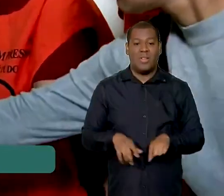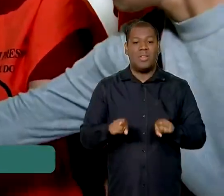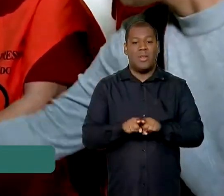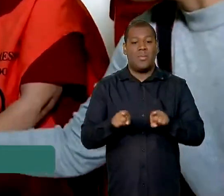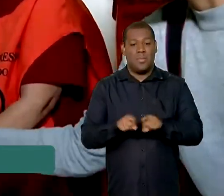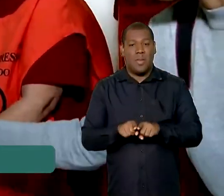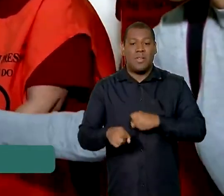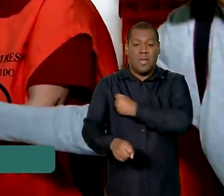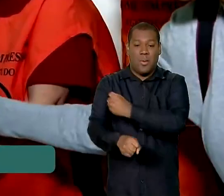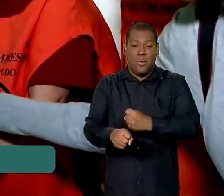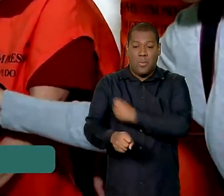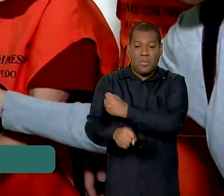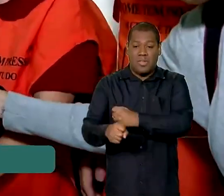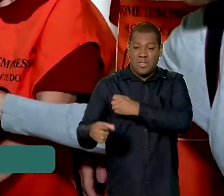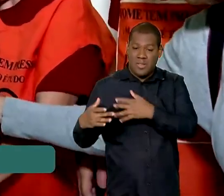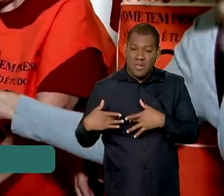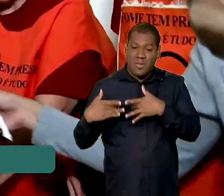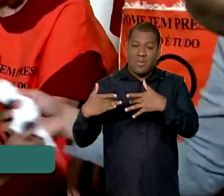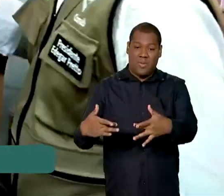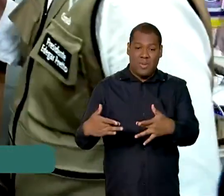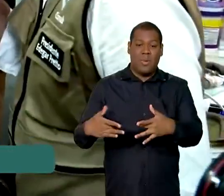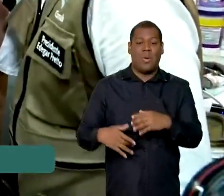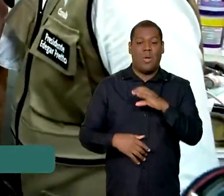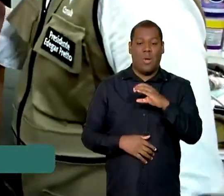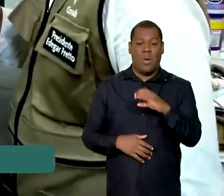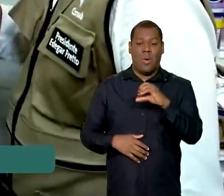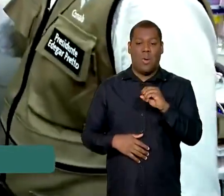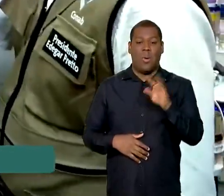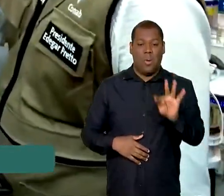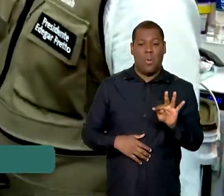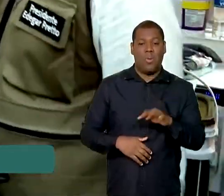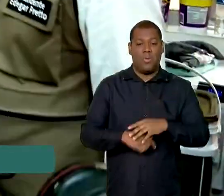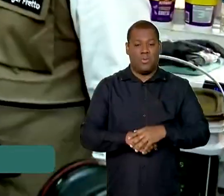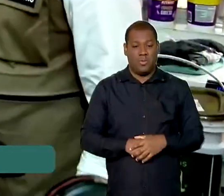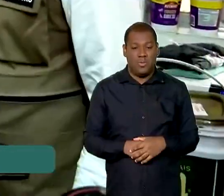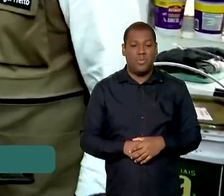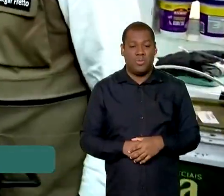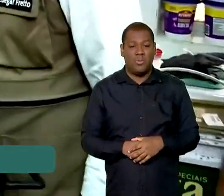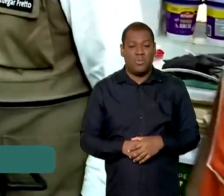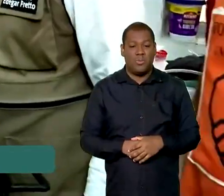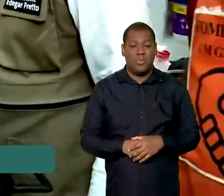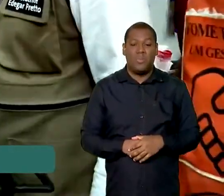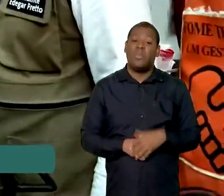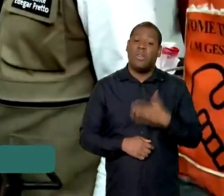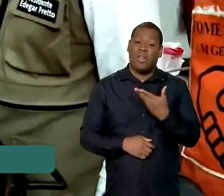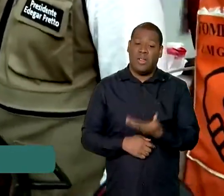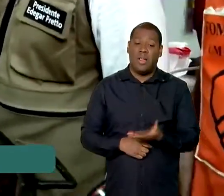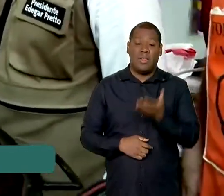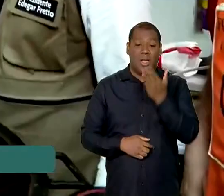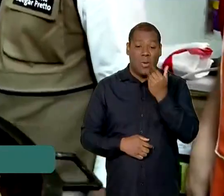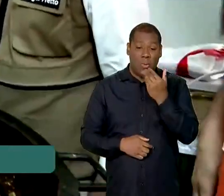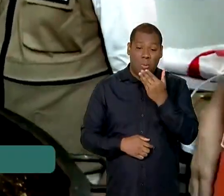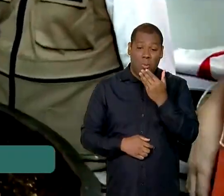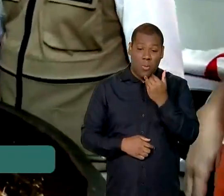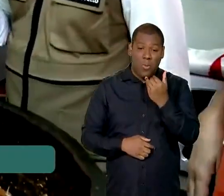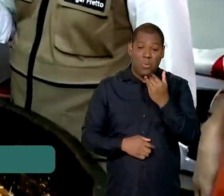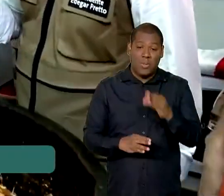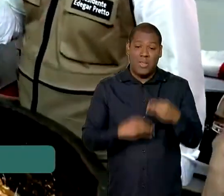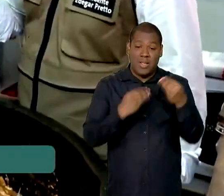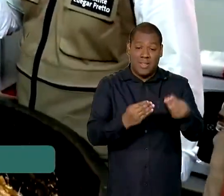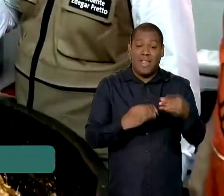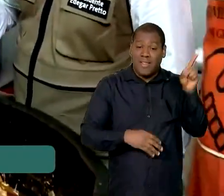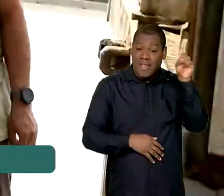da Central Única dos Trabalhadores, CUT, que funciona no mesmo local e está fornecendo mil refeições